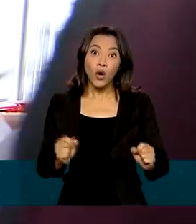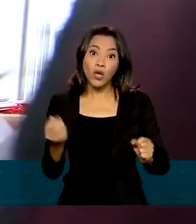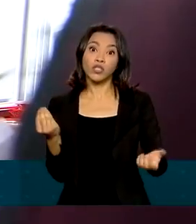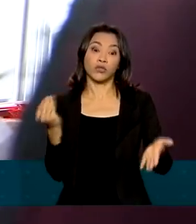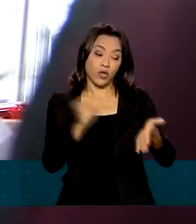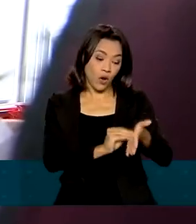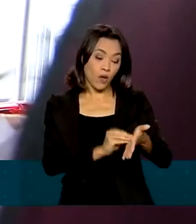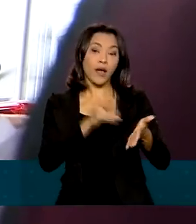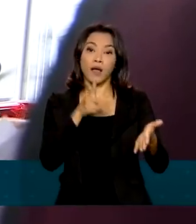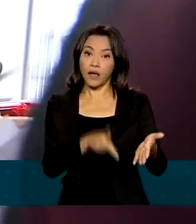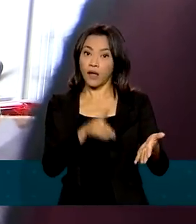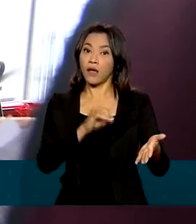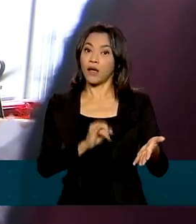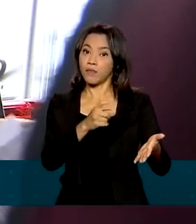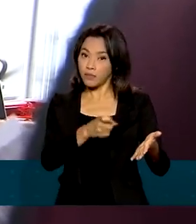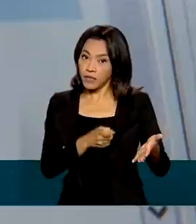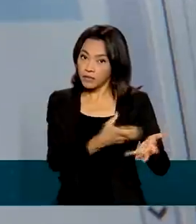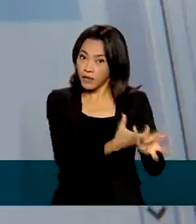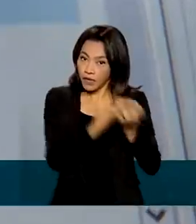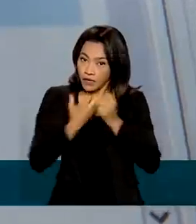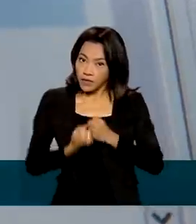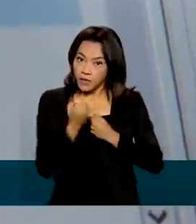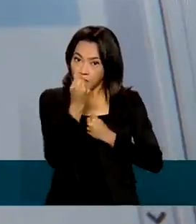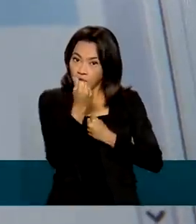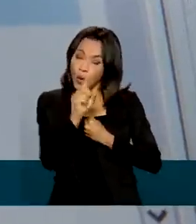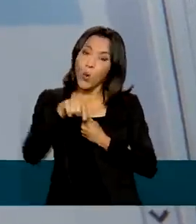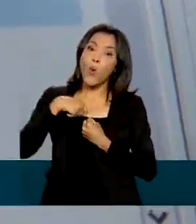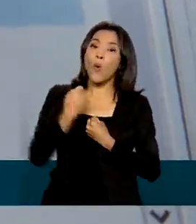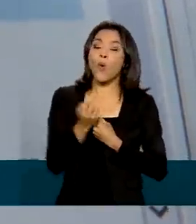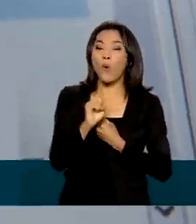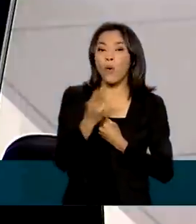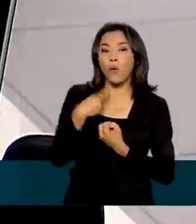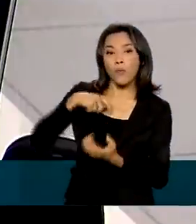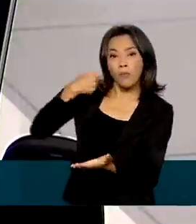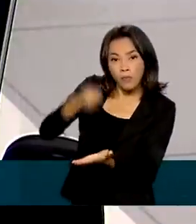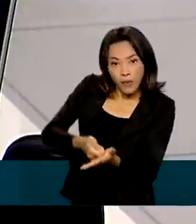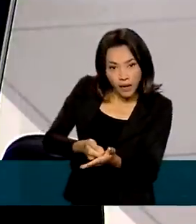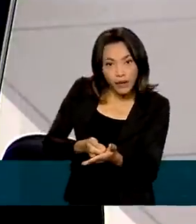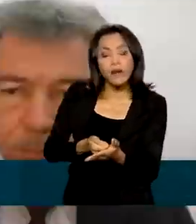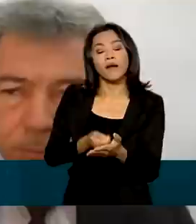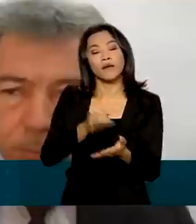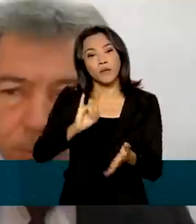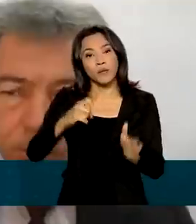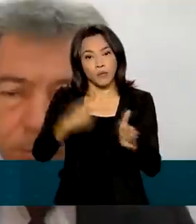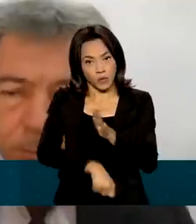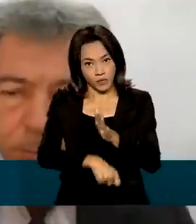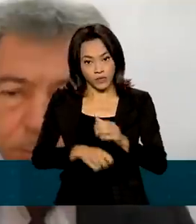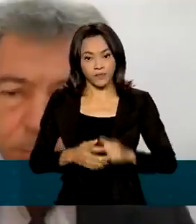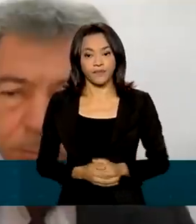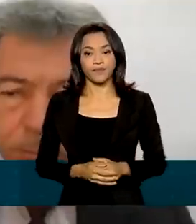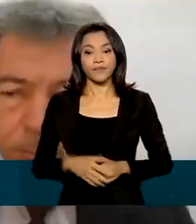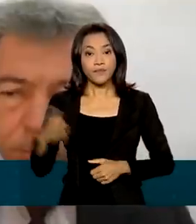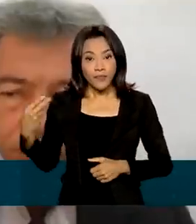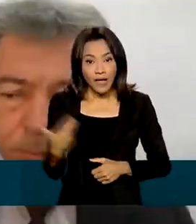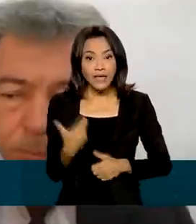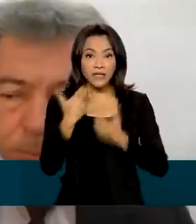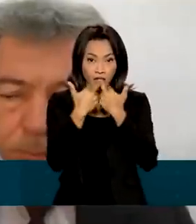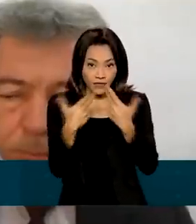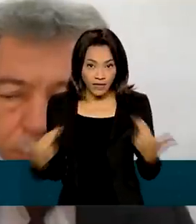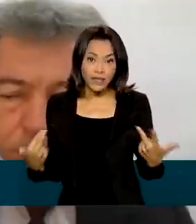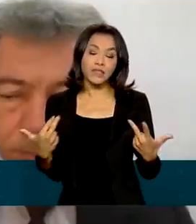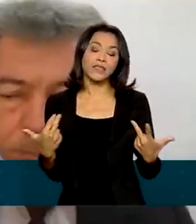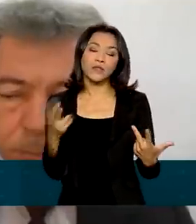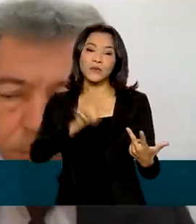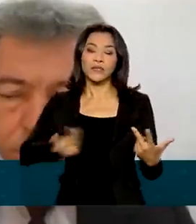receber a restituição ou fazer o pagamento de cotas do Imposto a Pagar. Essa inovação e integração entre